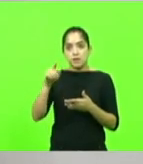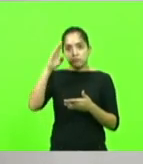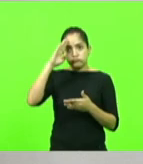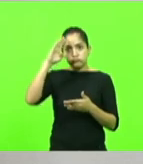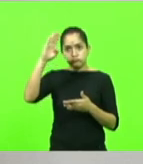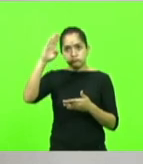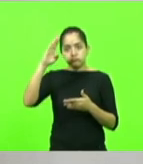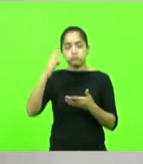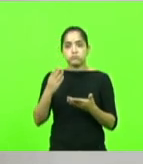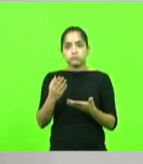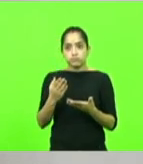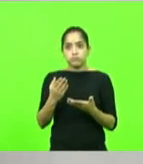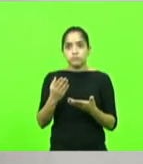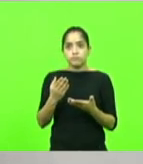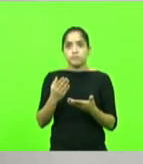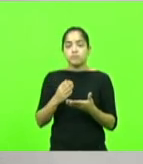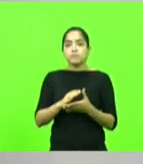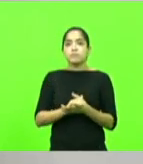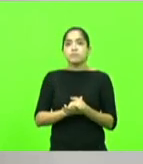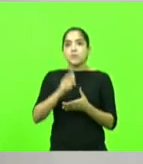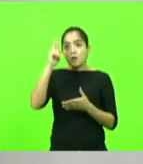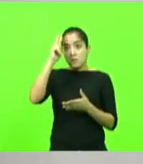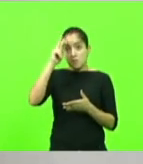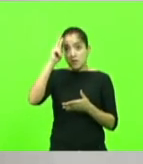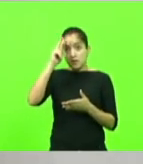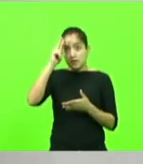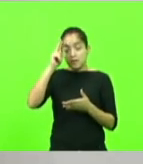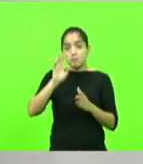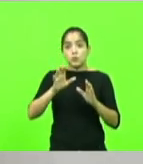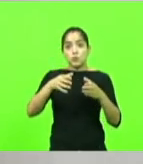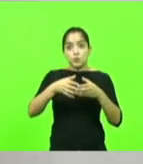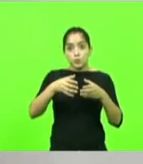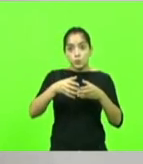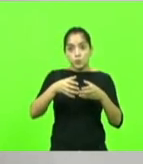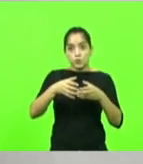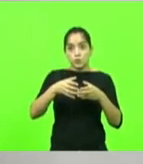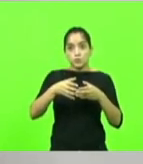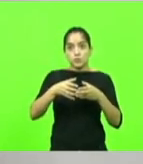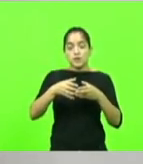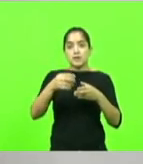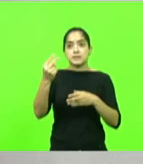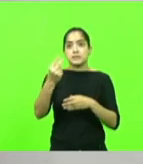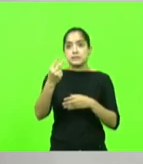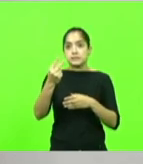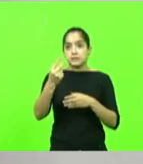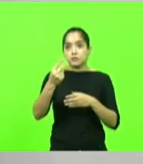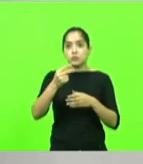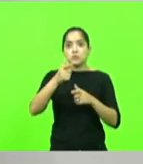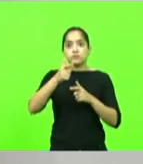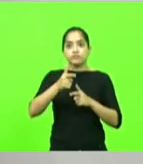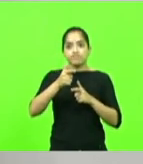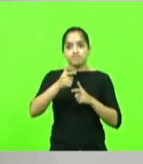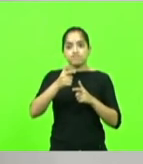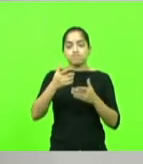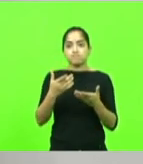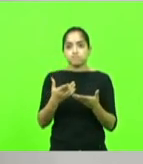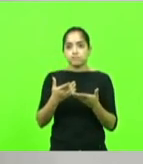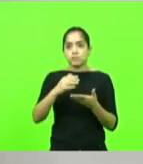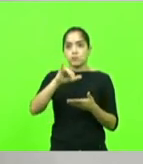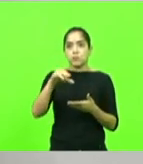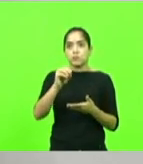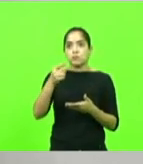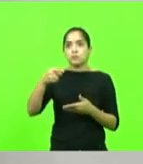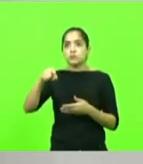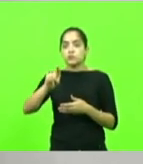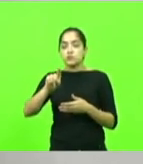Augustinho Monteiro Neto. Comandante da minha companhia, Águia Guerreira, 2ª CIA de Fuzileiros, João Bosco Feitosa